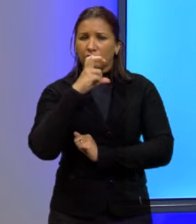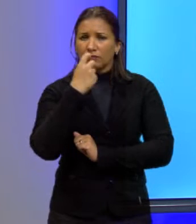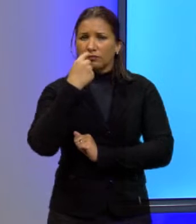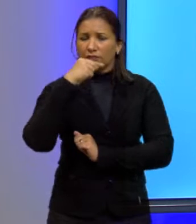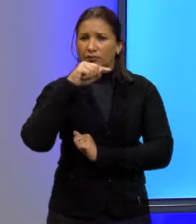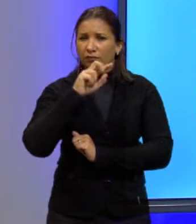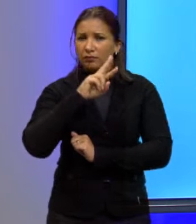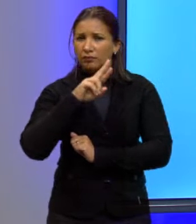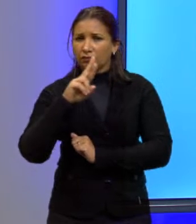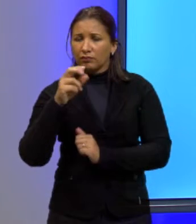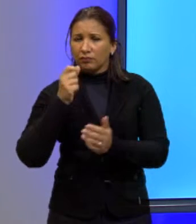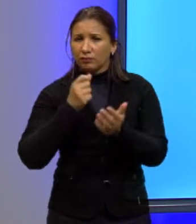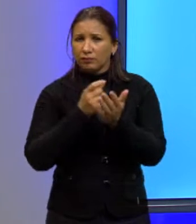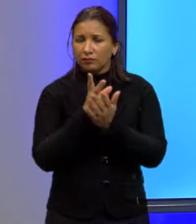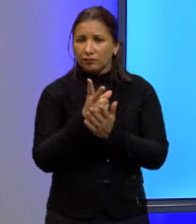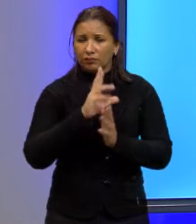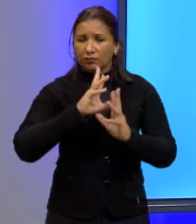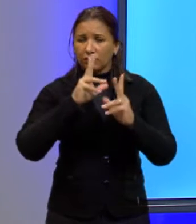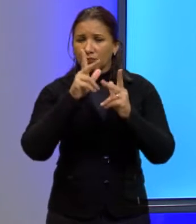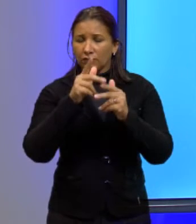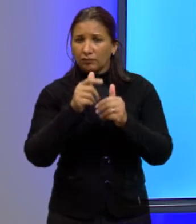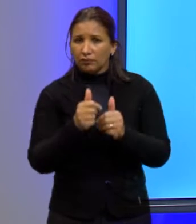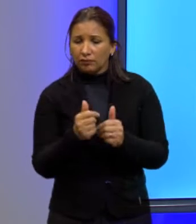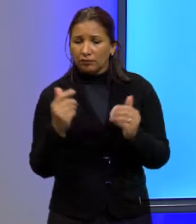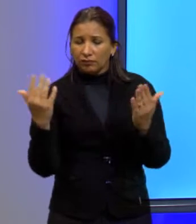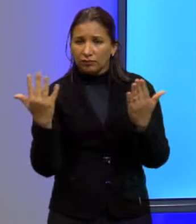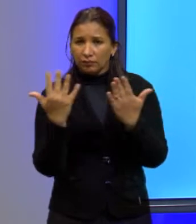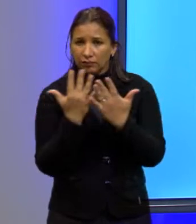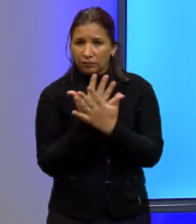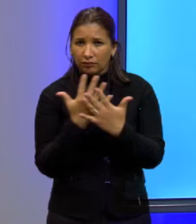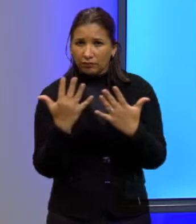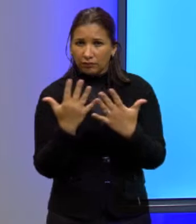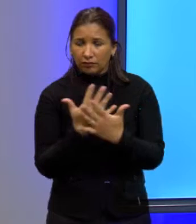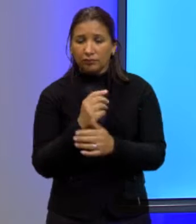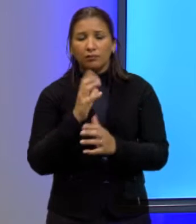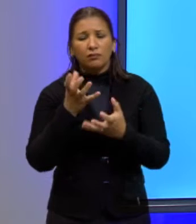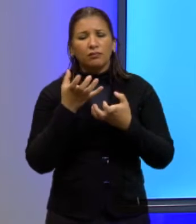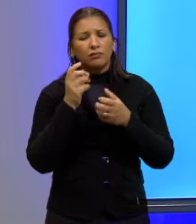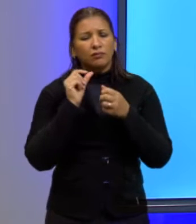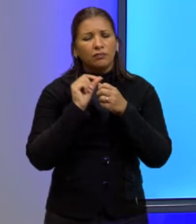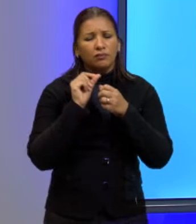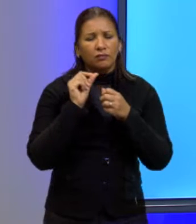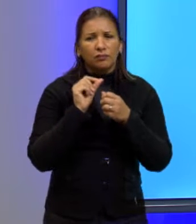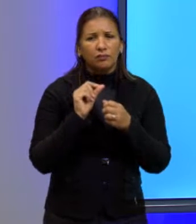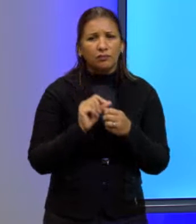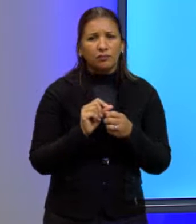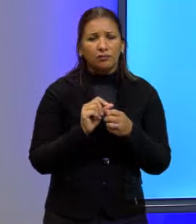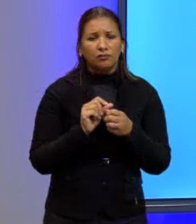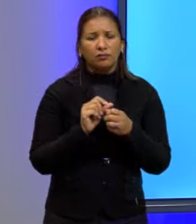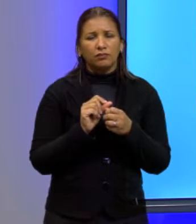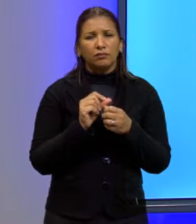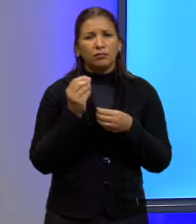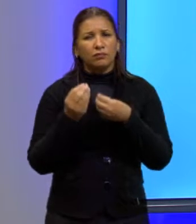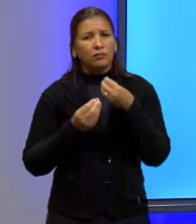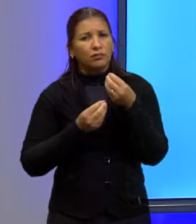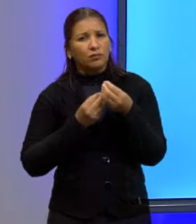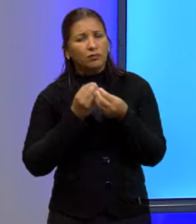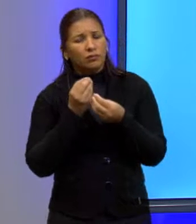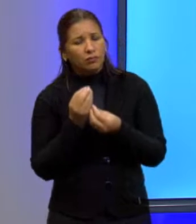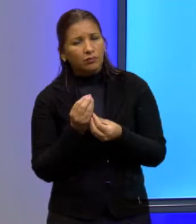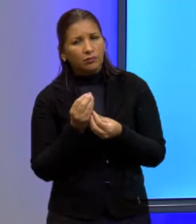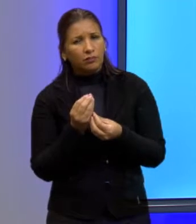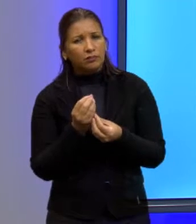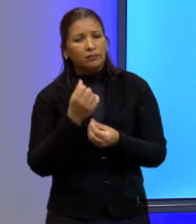reais para comprar todas as telas. Mas ele quer fazer de maneira tal que